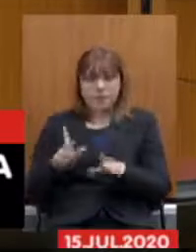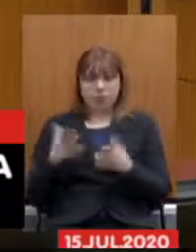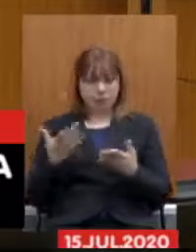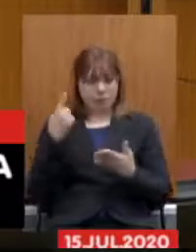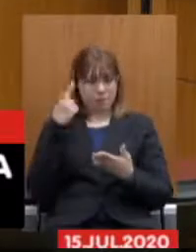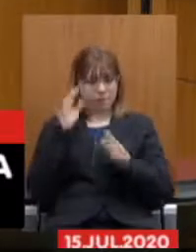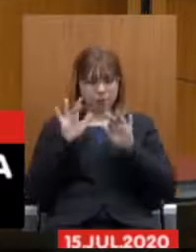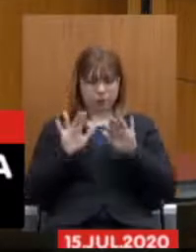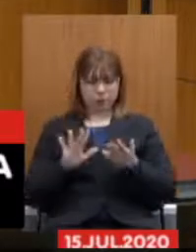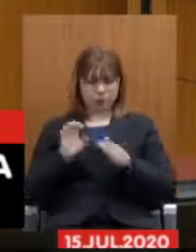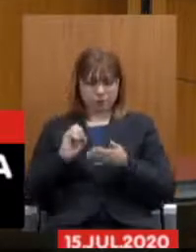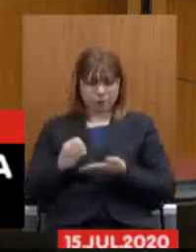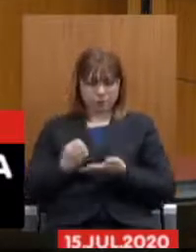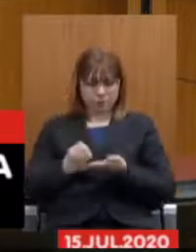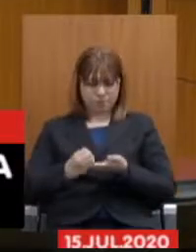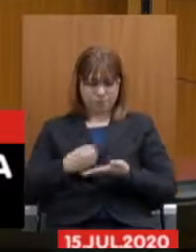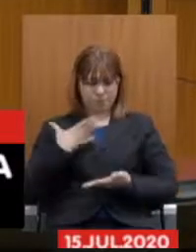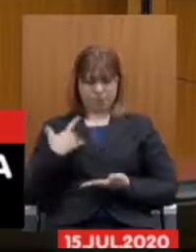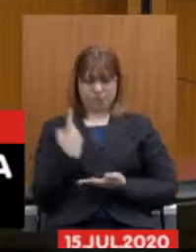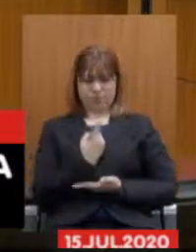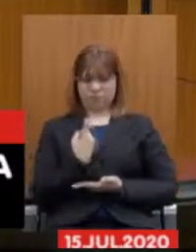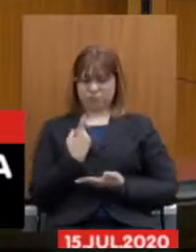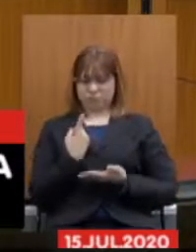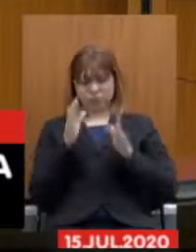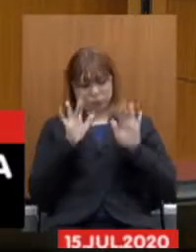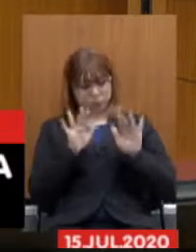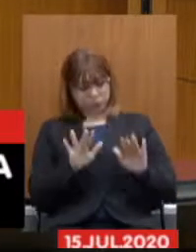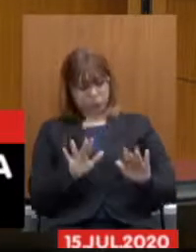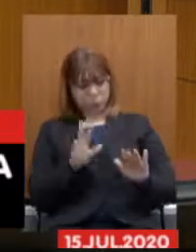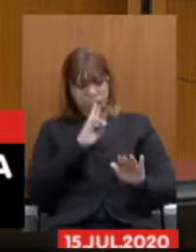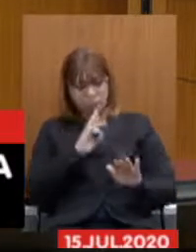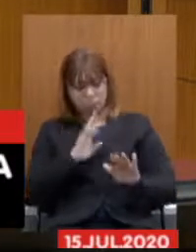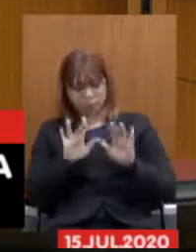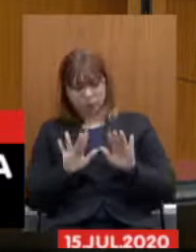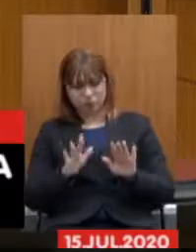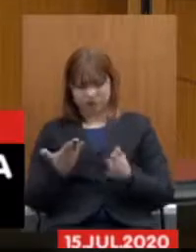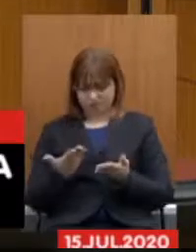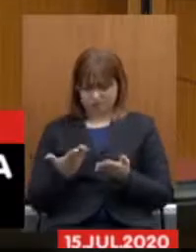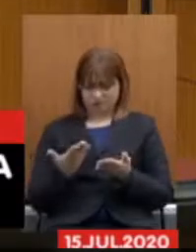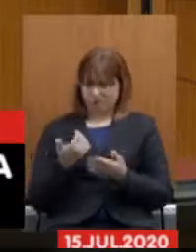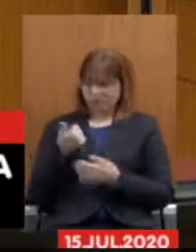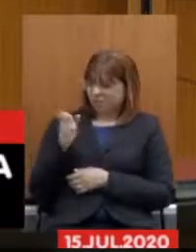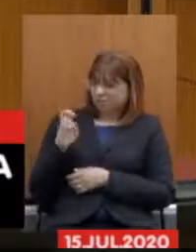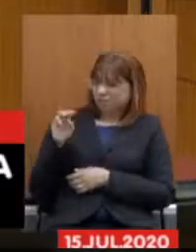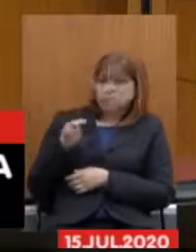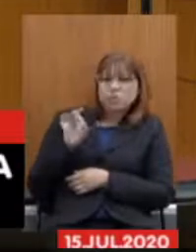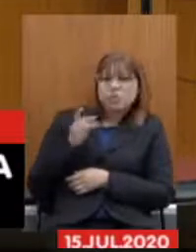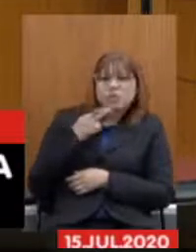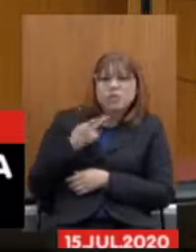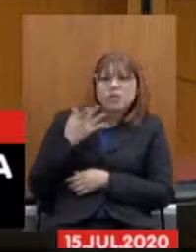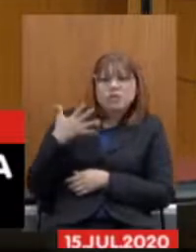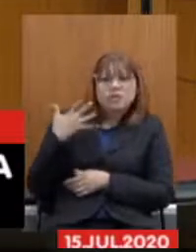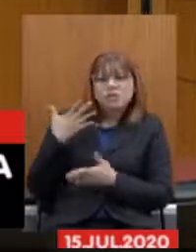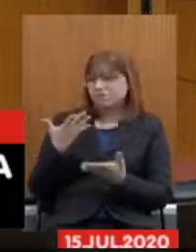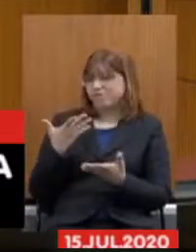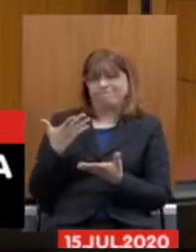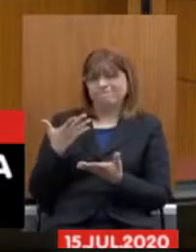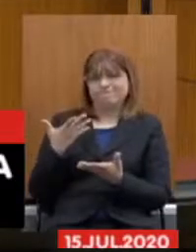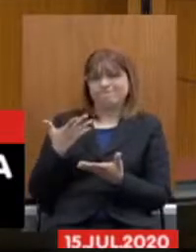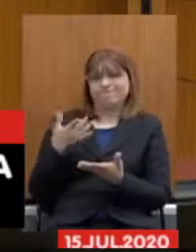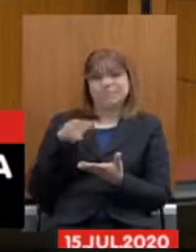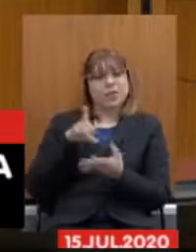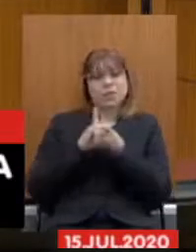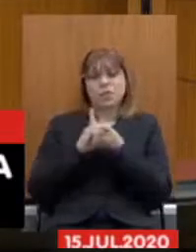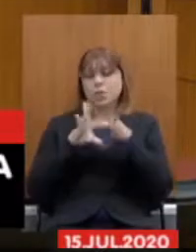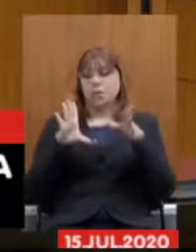que foi enviado para a gente para preencher e agora esses 15 minutos de fala não se constitui uma